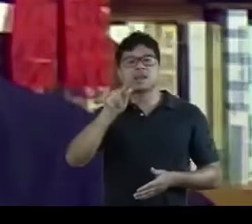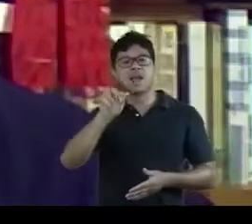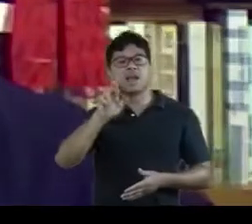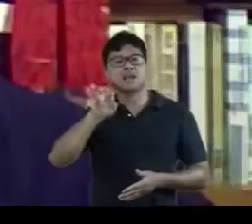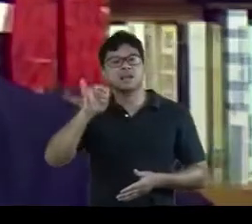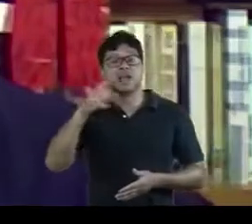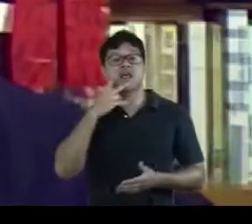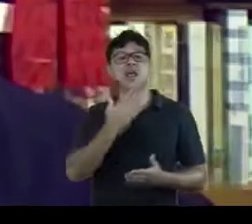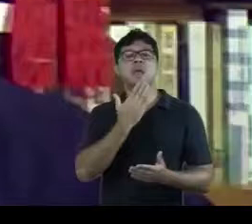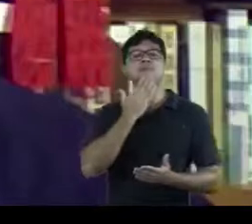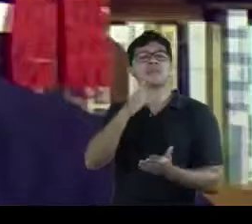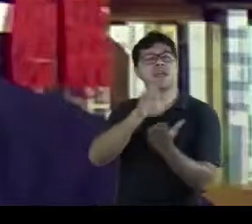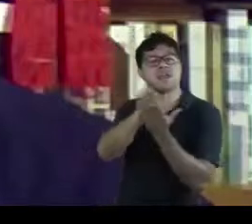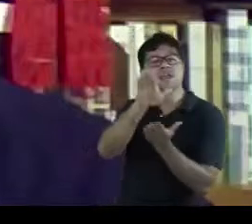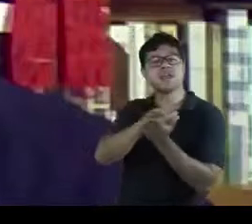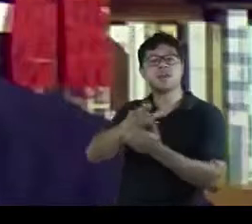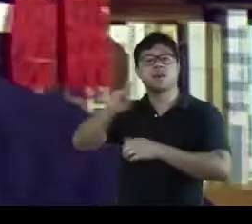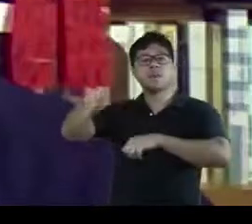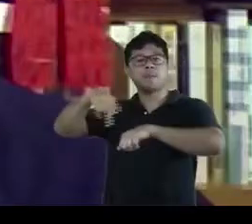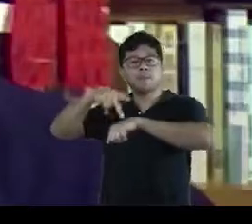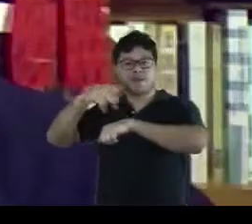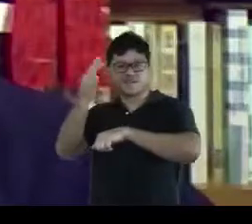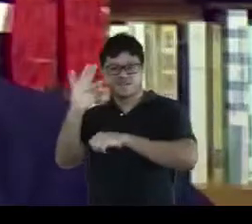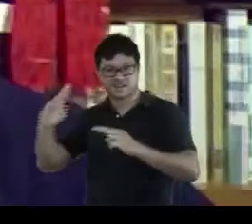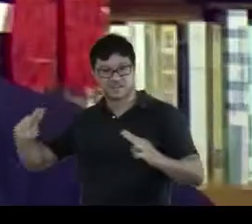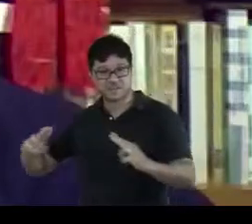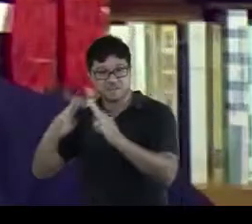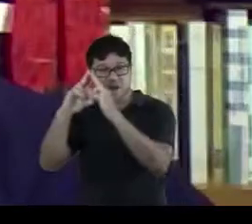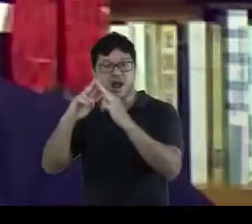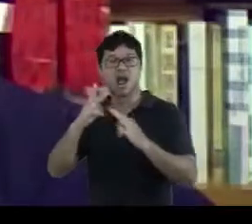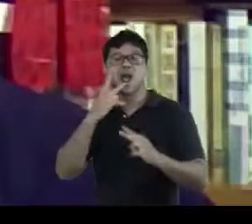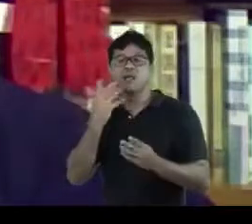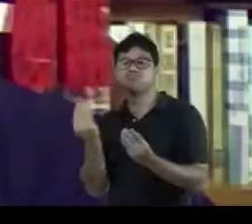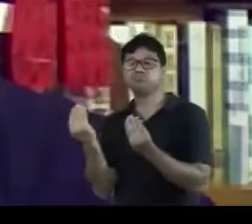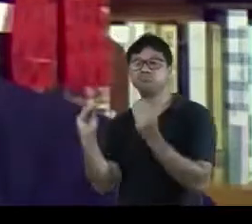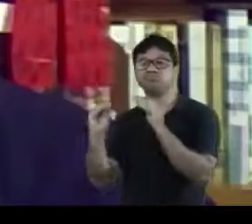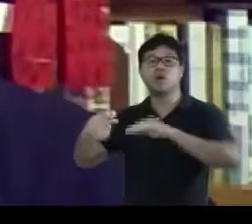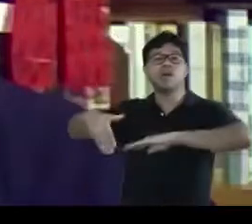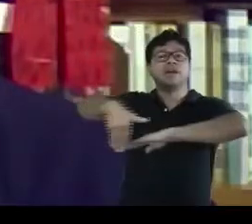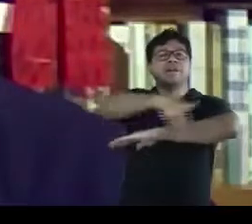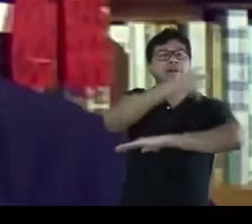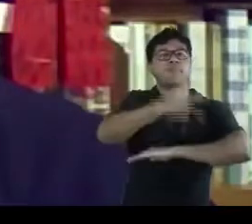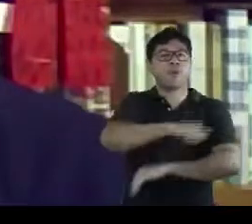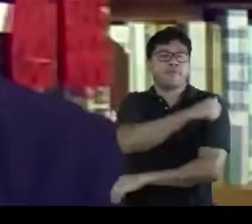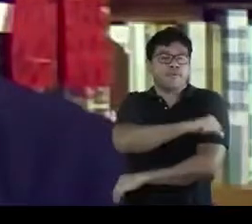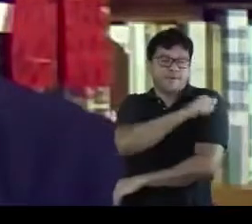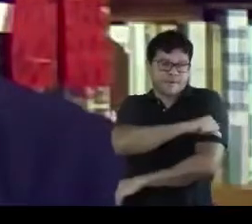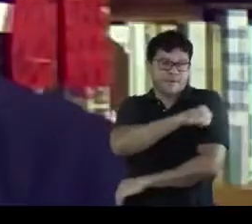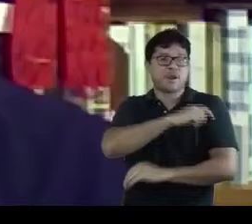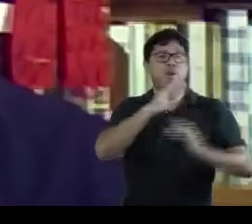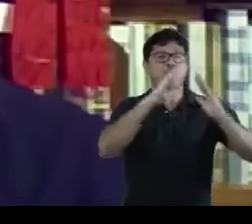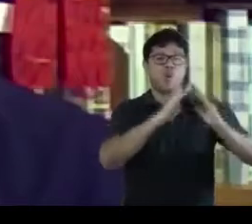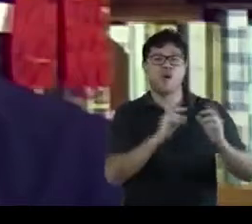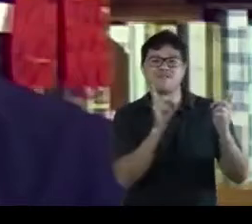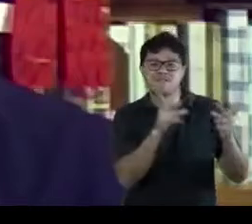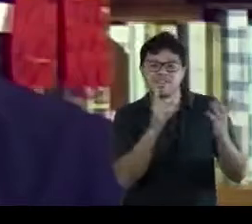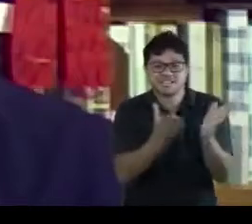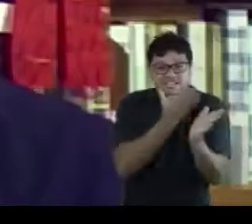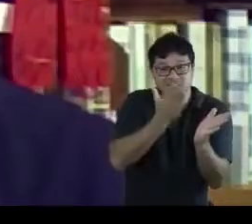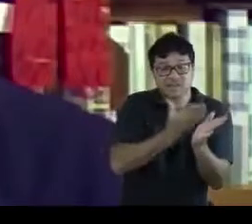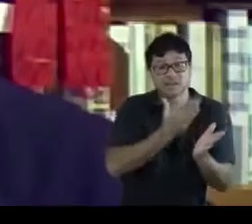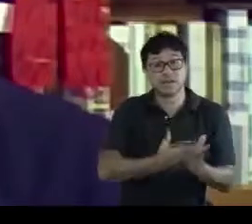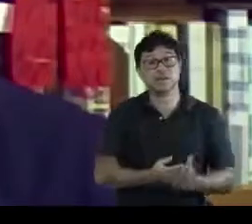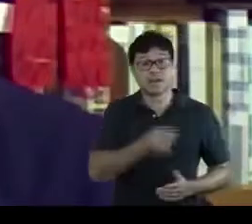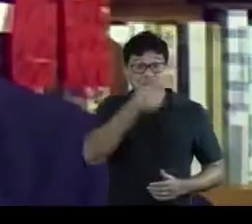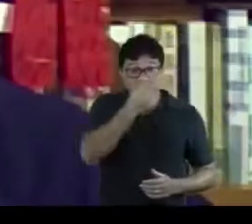que mandava imprimir seus livros em Paris e agregava ao Colofon o endereço carioca de sua livraria. Portanto,